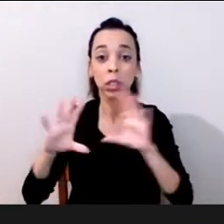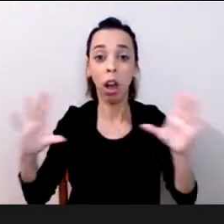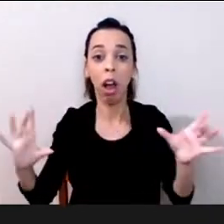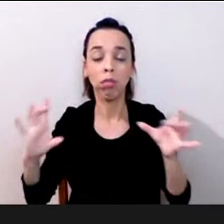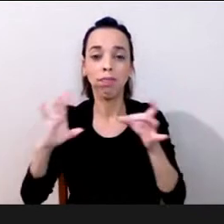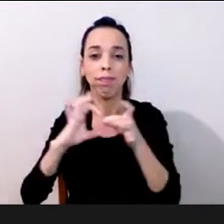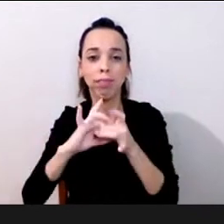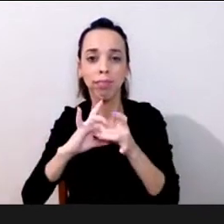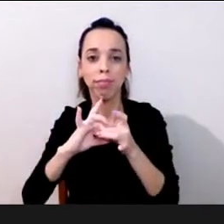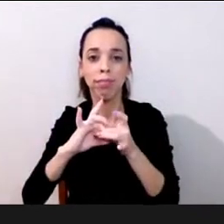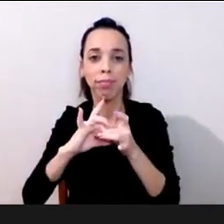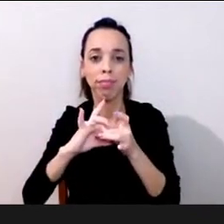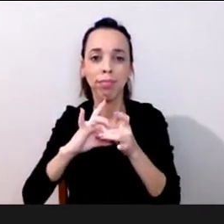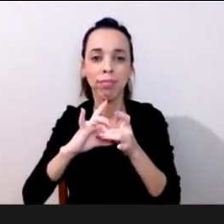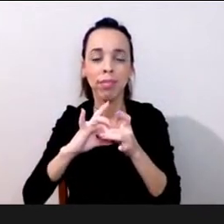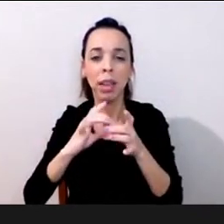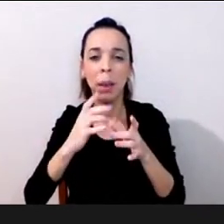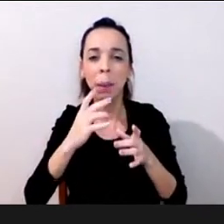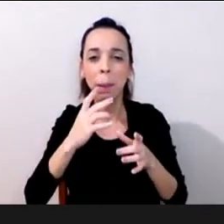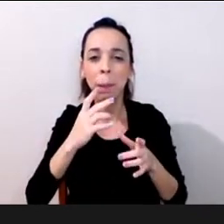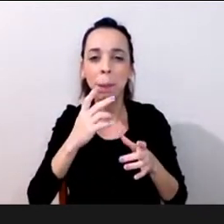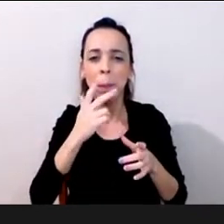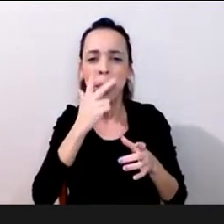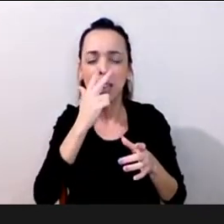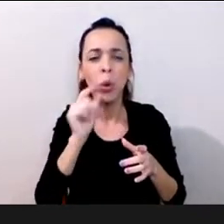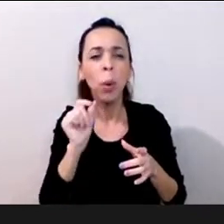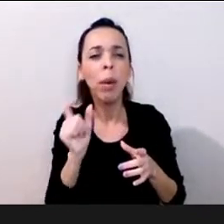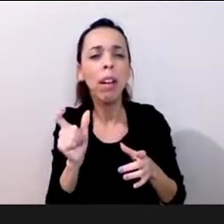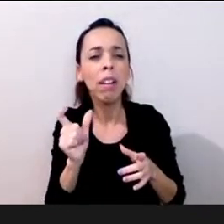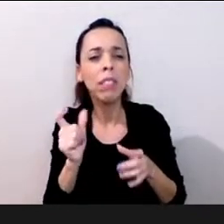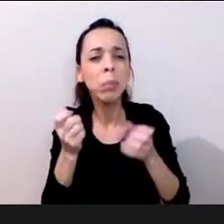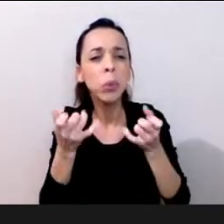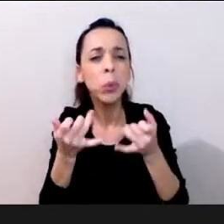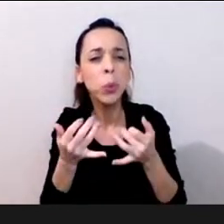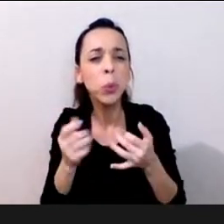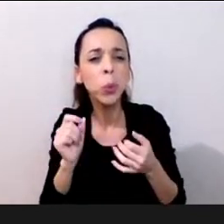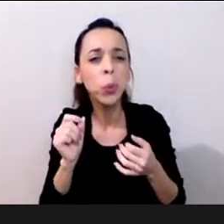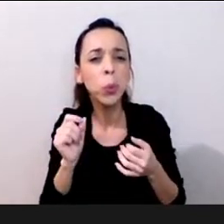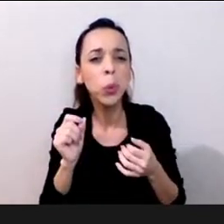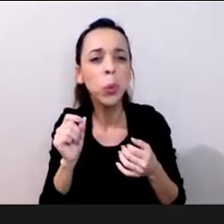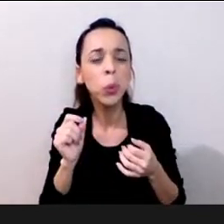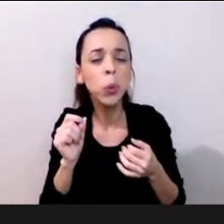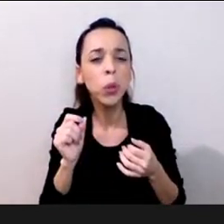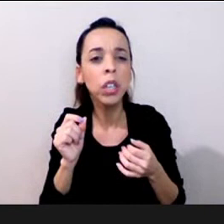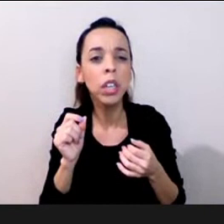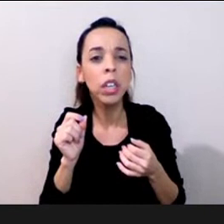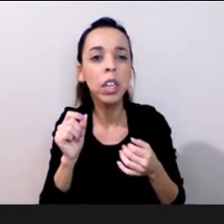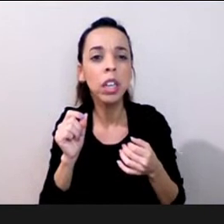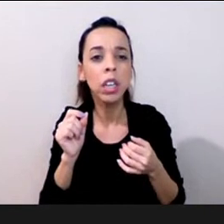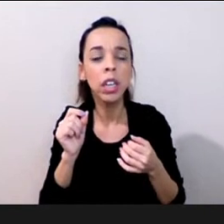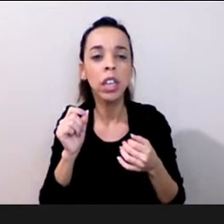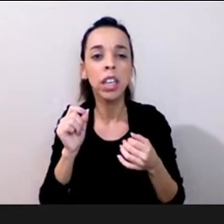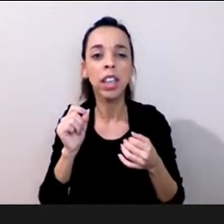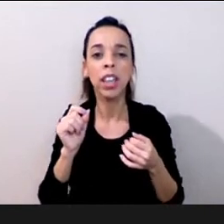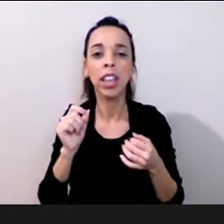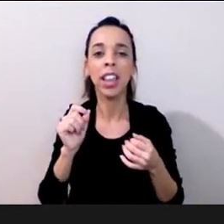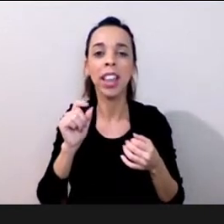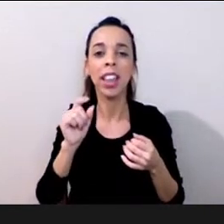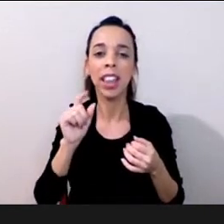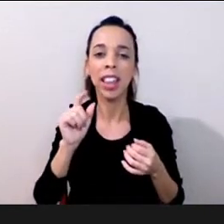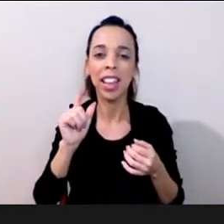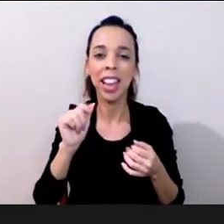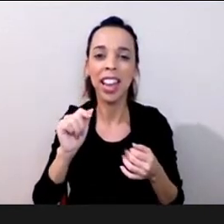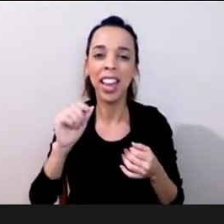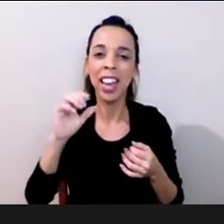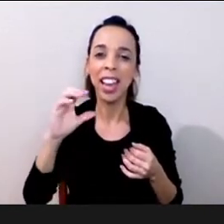convergem elas são como é que o senhor falou professor? vivem é uma coabitação uma coabitação